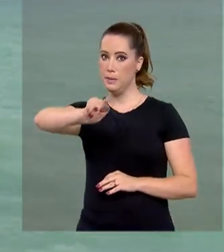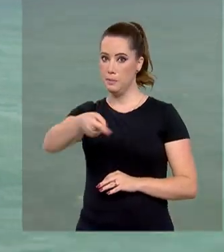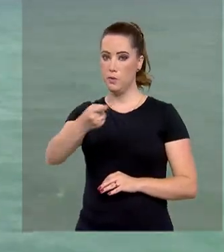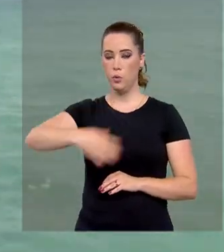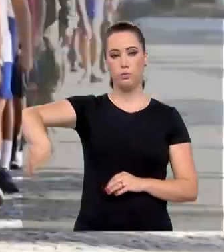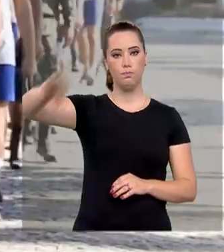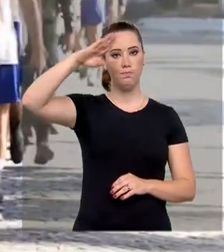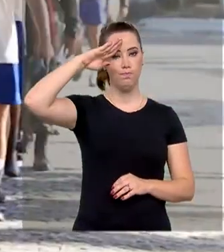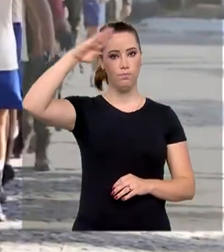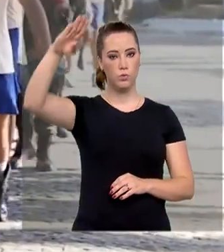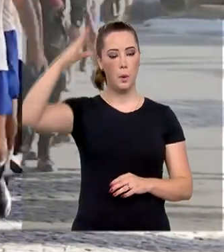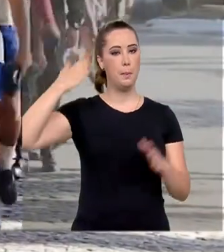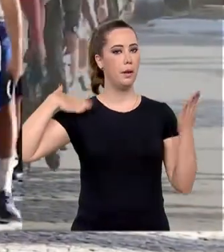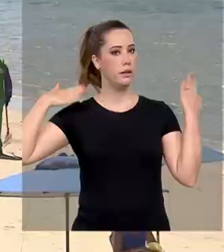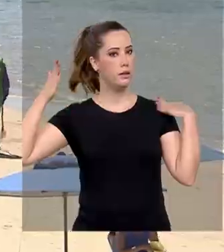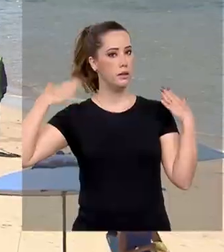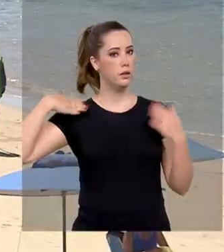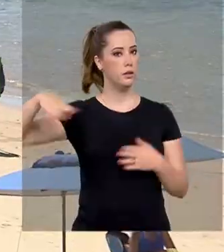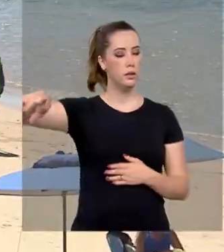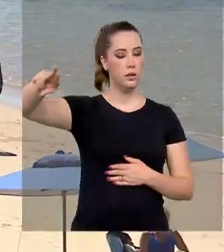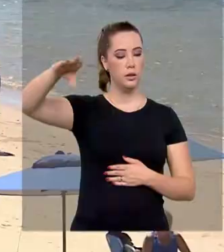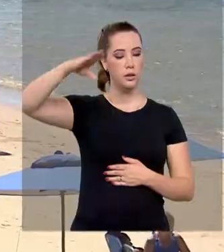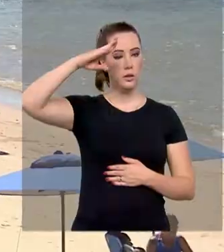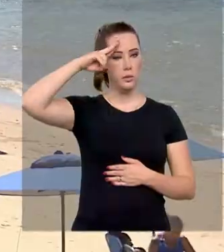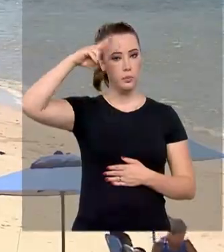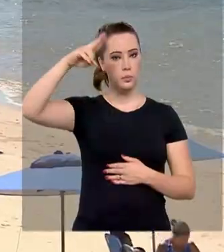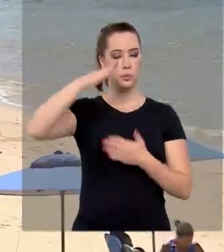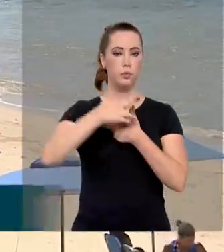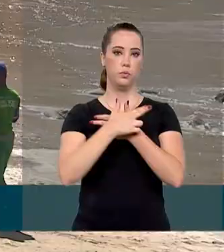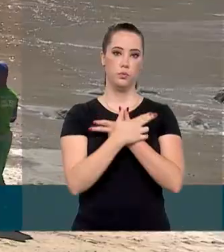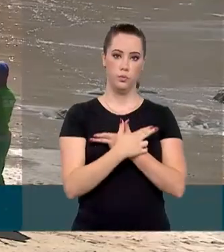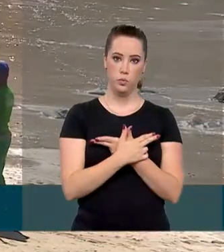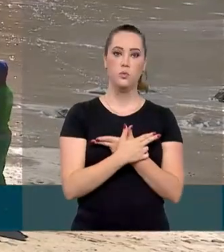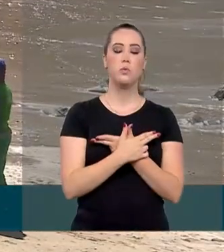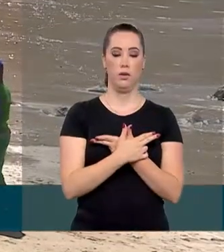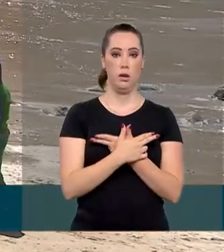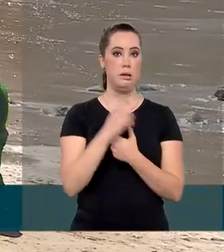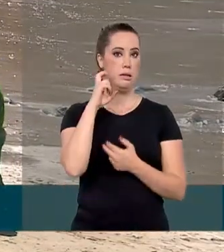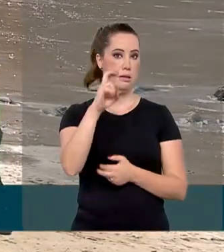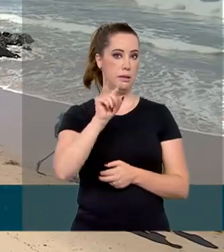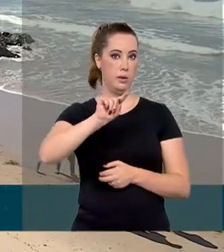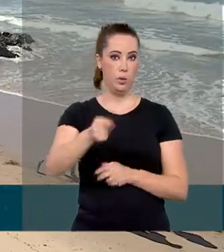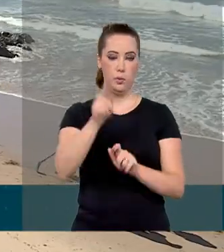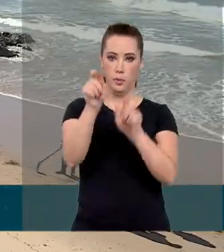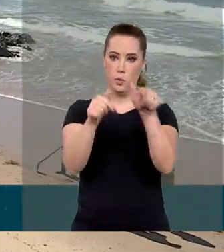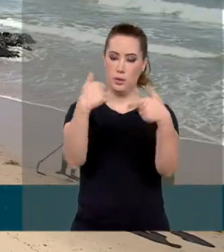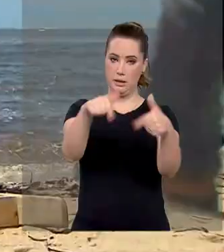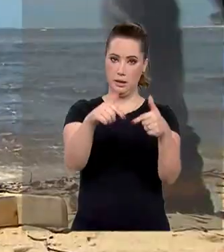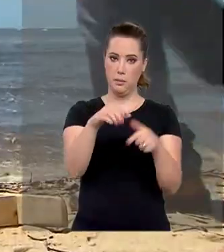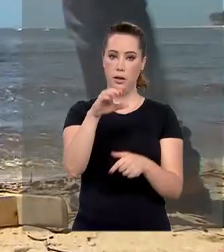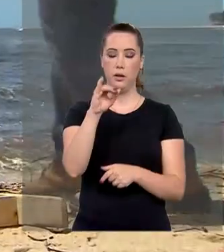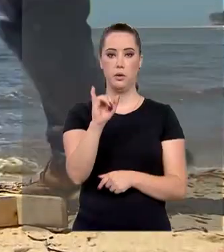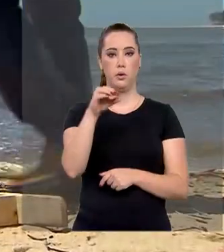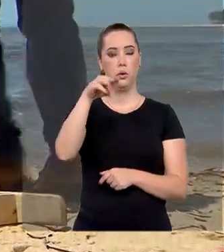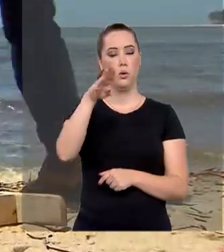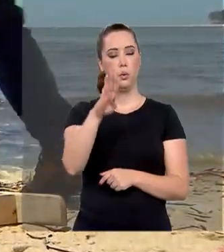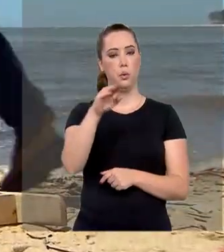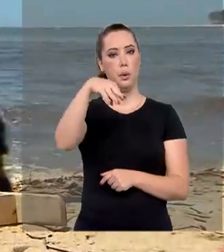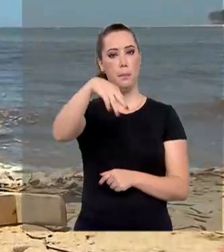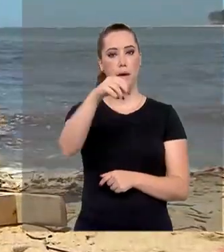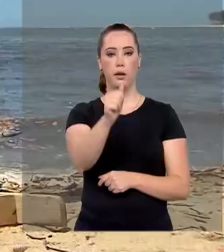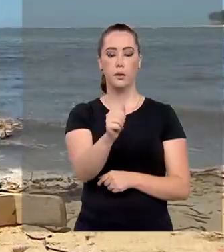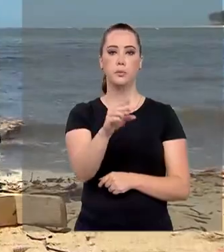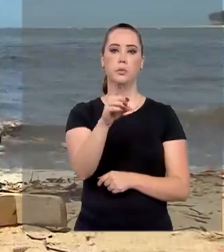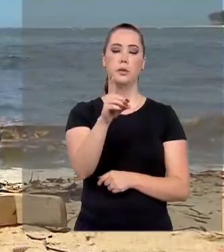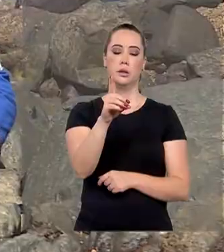Marinha Aeronáutica e do Exército e 5 mil servidores e funcionários do Ibama, ICMBio, da Defesa Civil